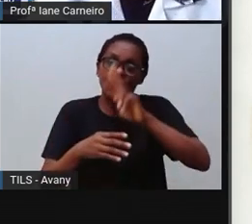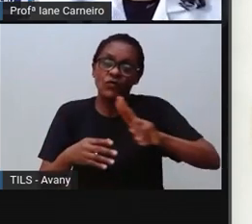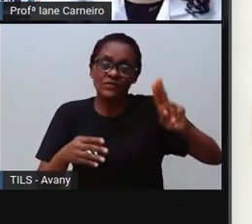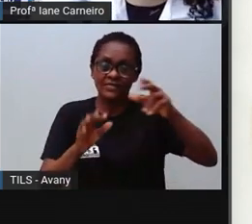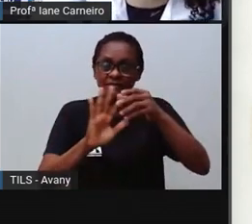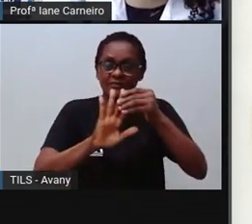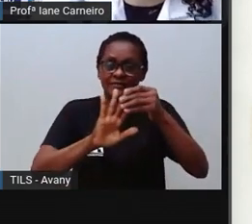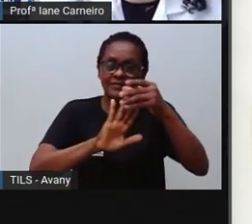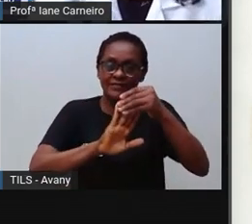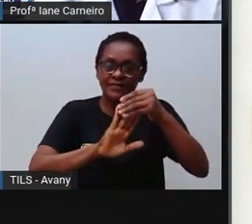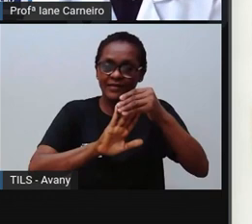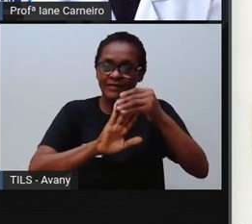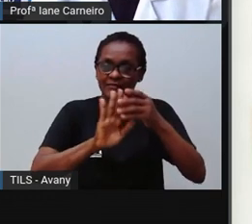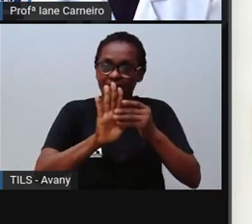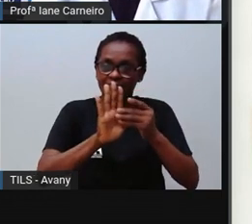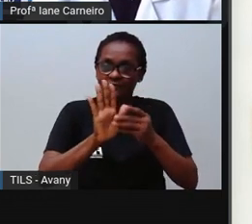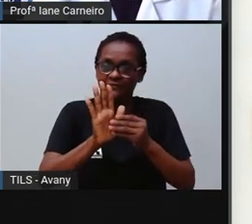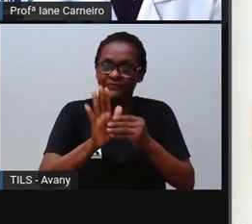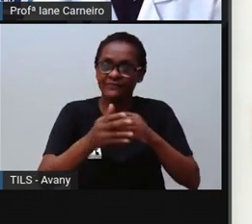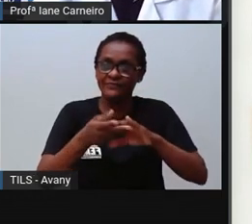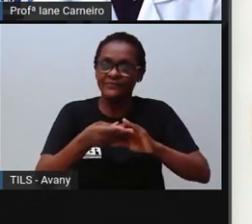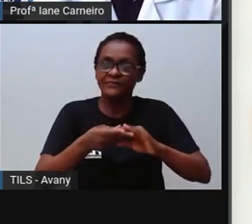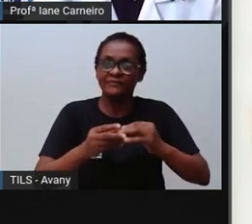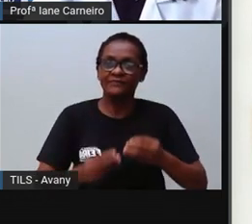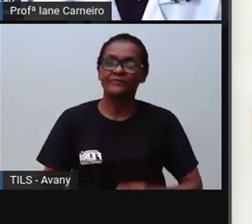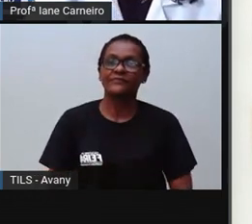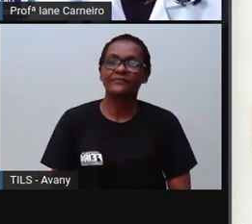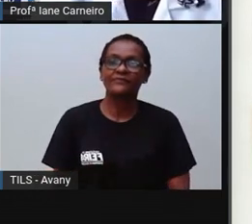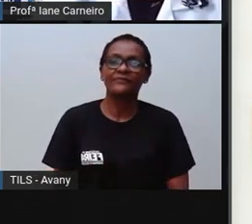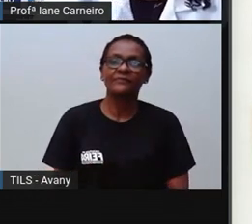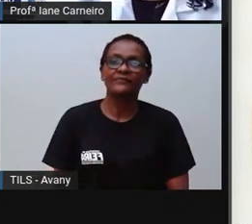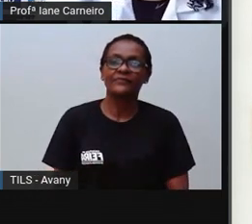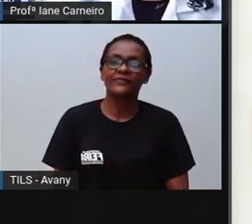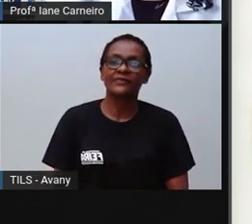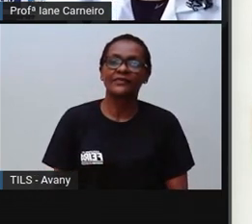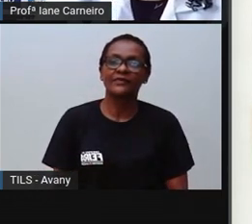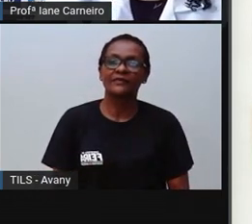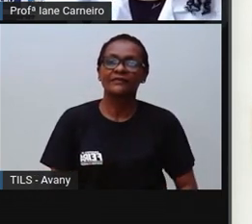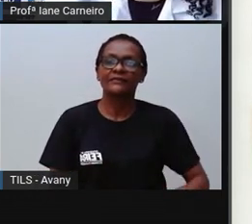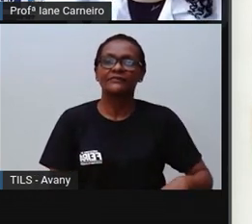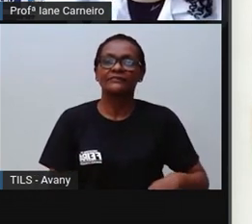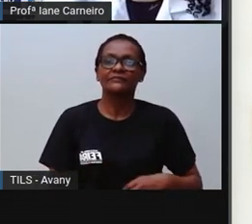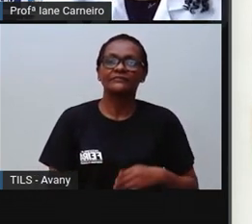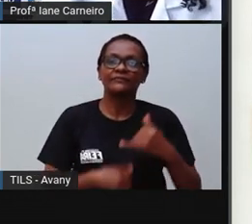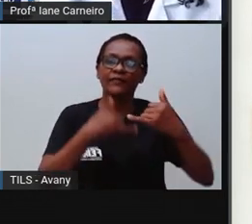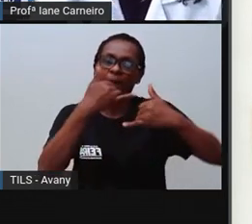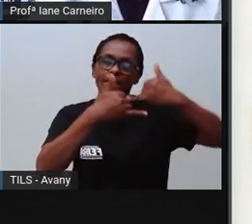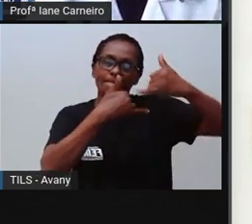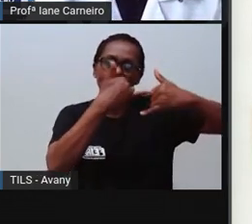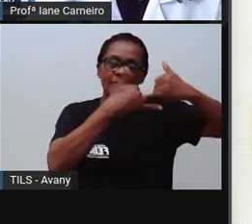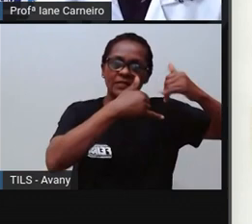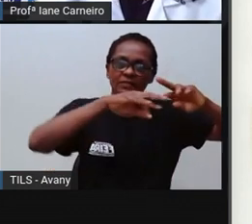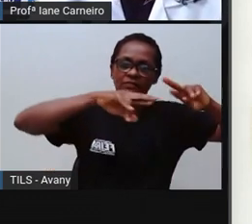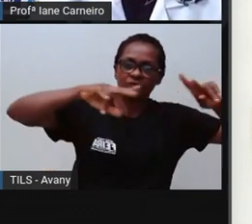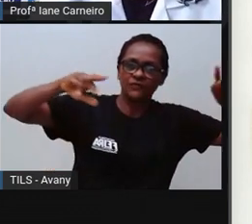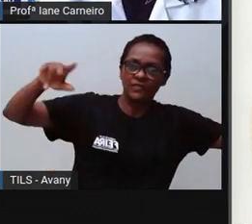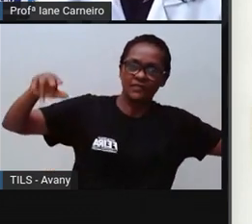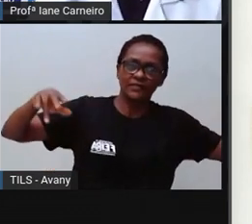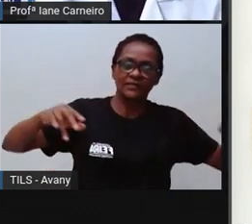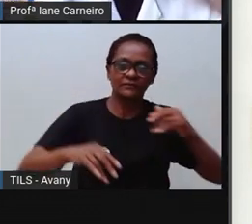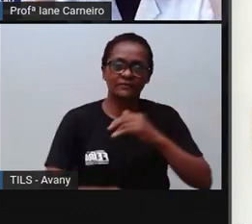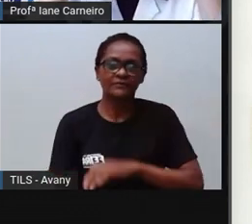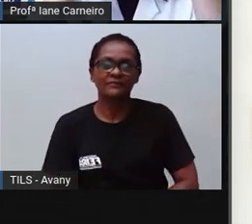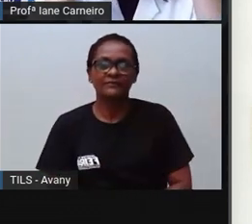para fazer sombras. Olha que legal. Fazer teatro de marionetes. Pode fazer